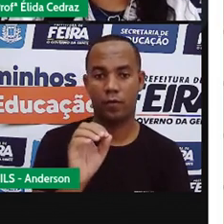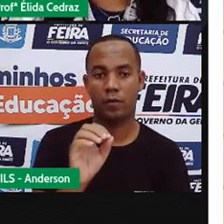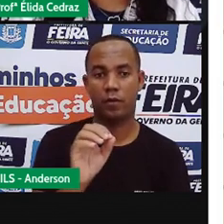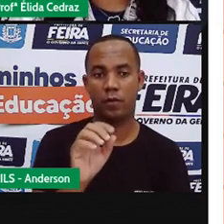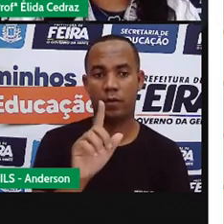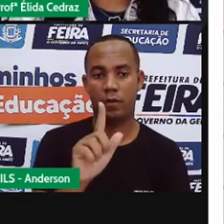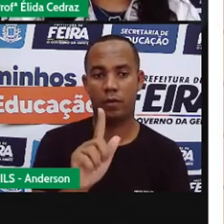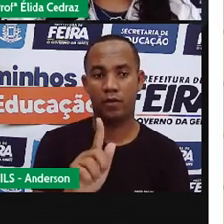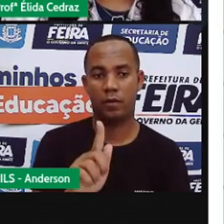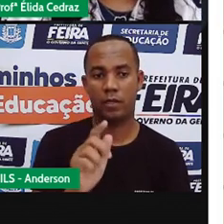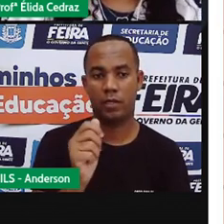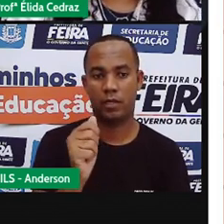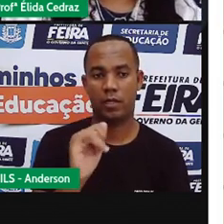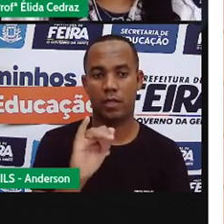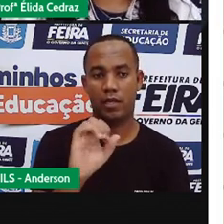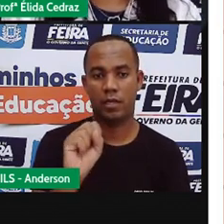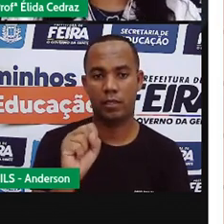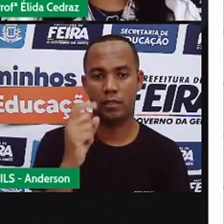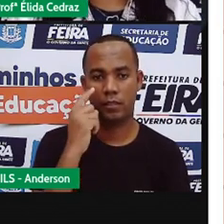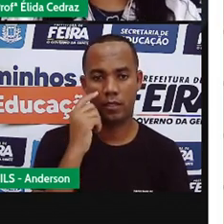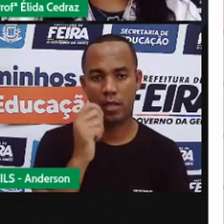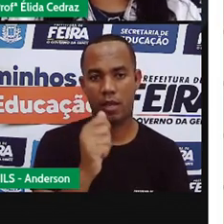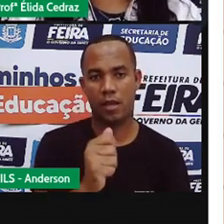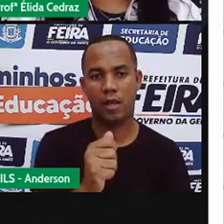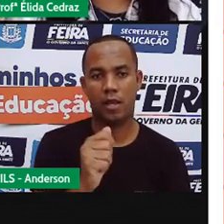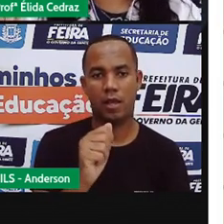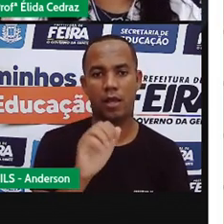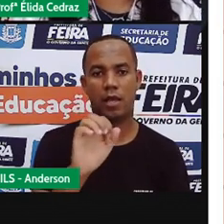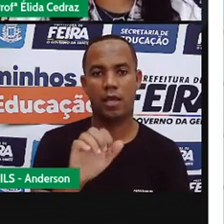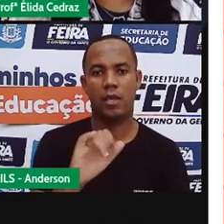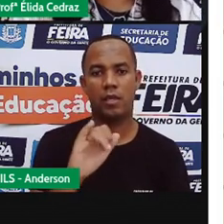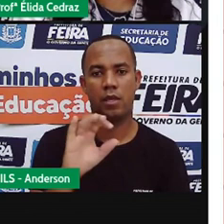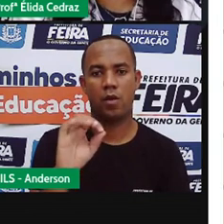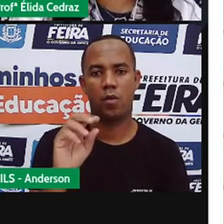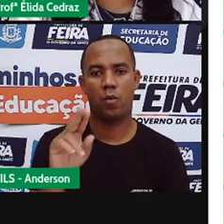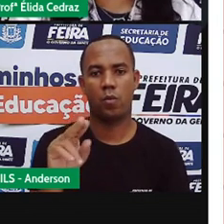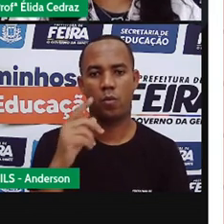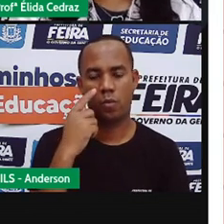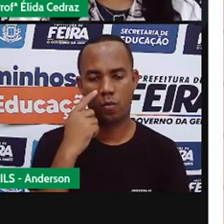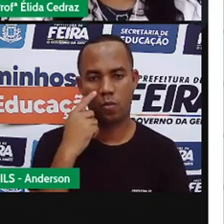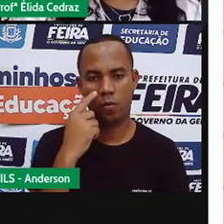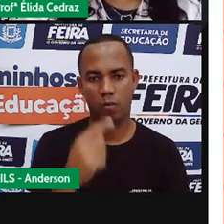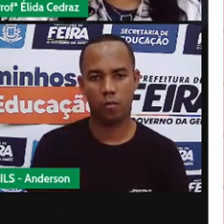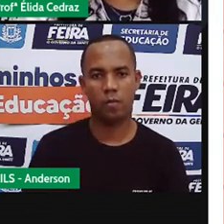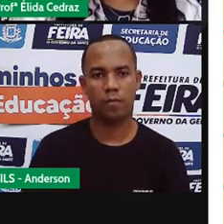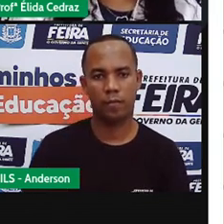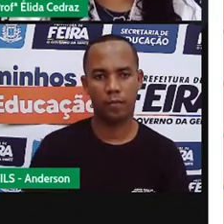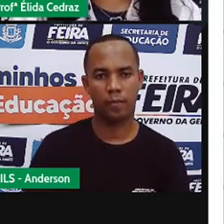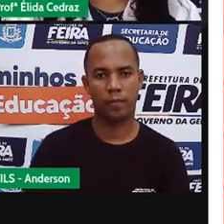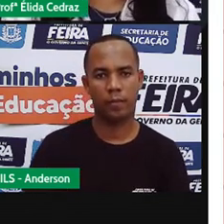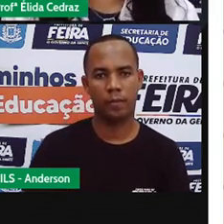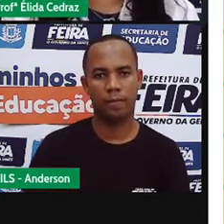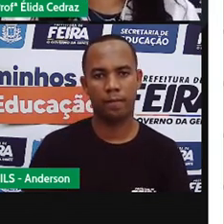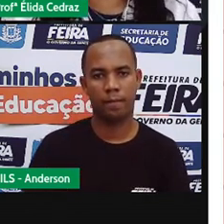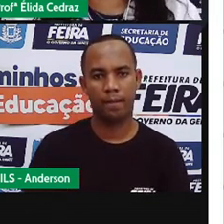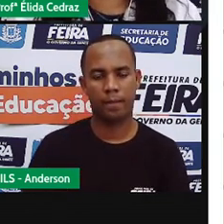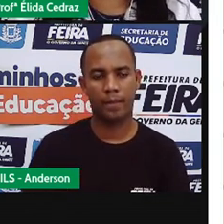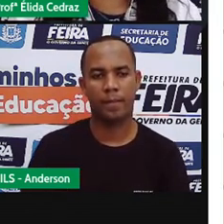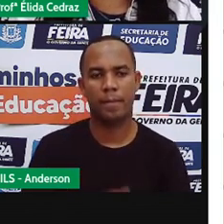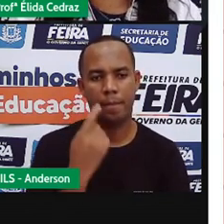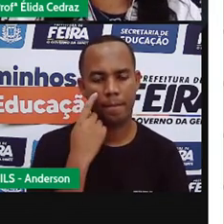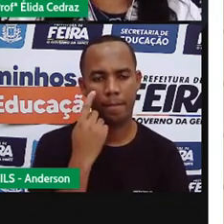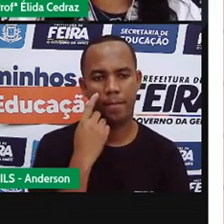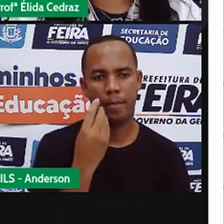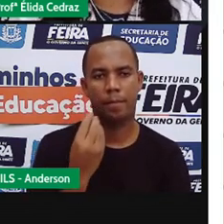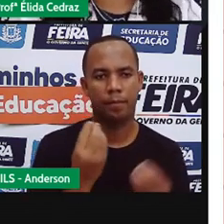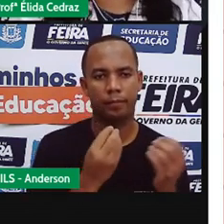I, U. Na outra coluna, nós vamos organizar assim, antes e depois das